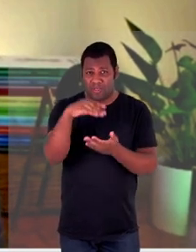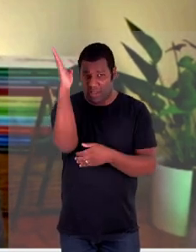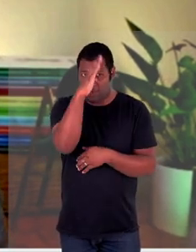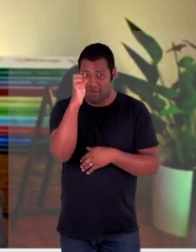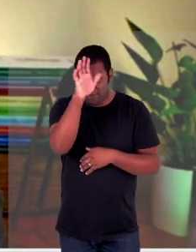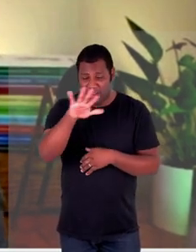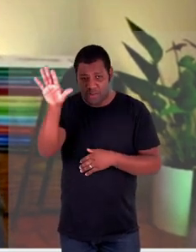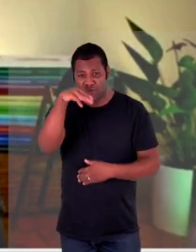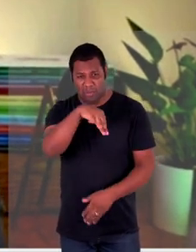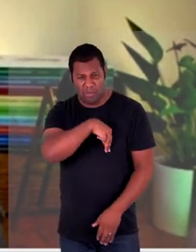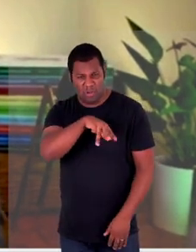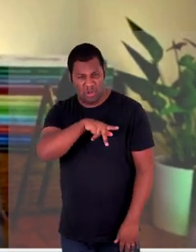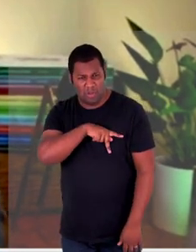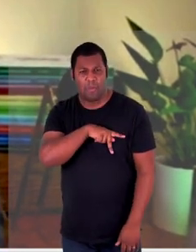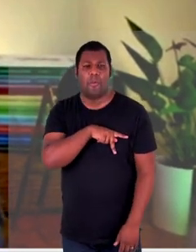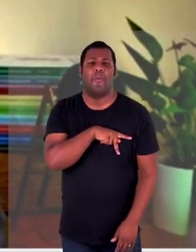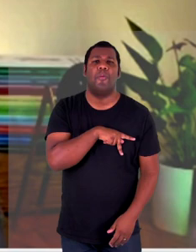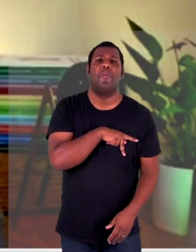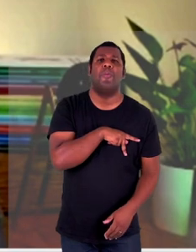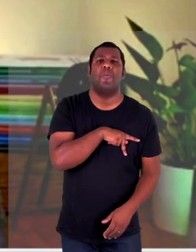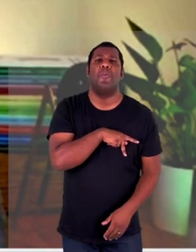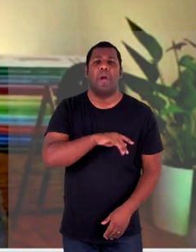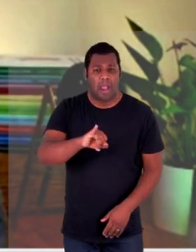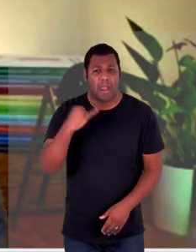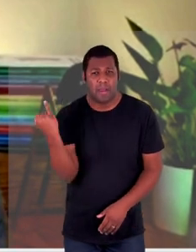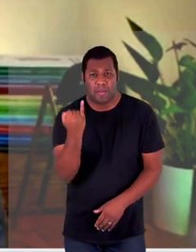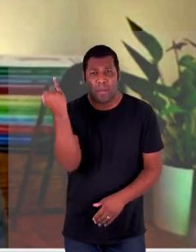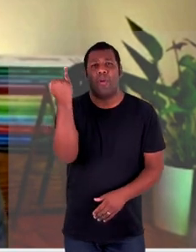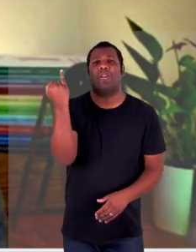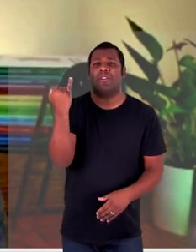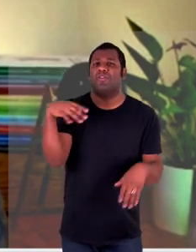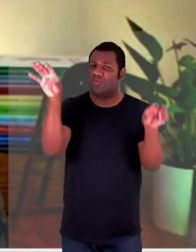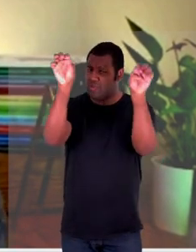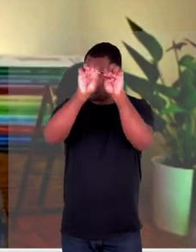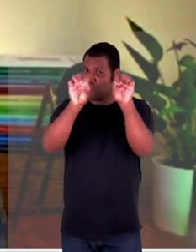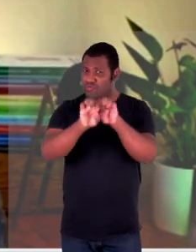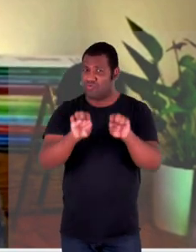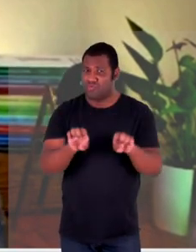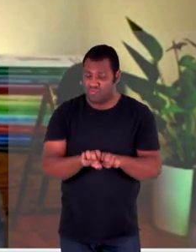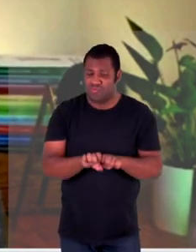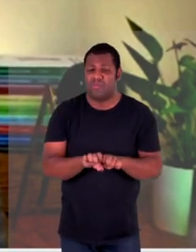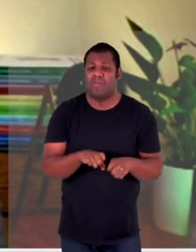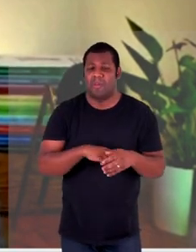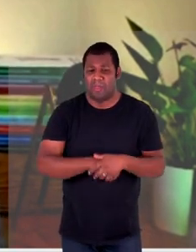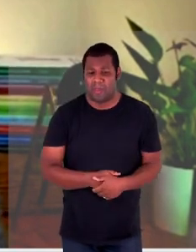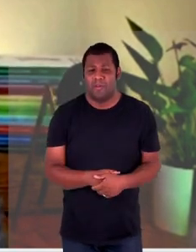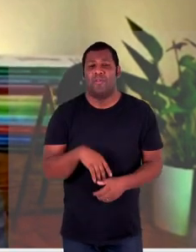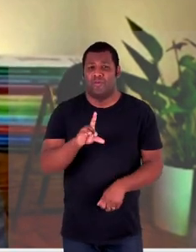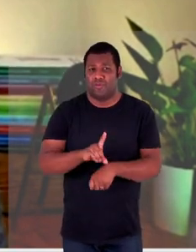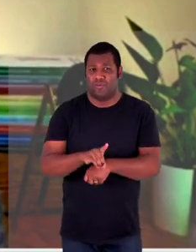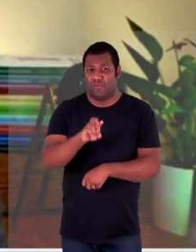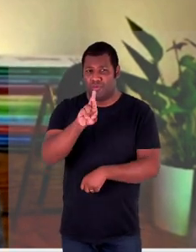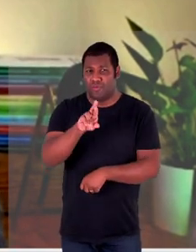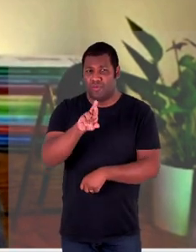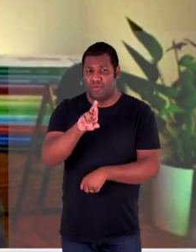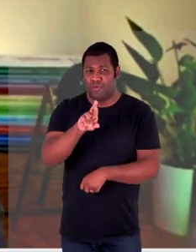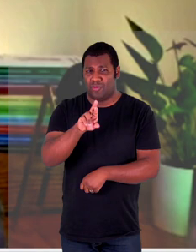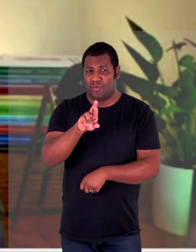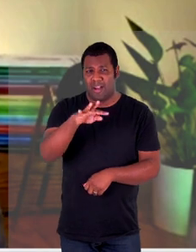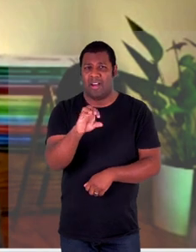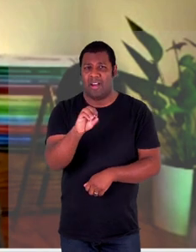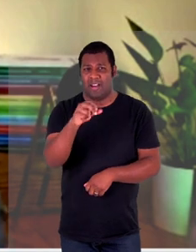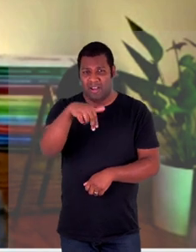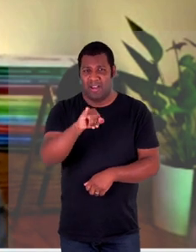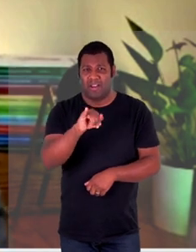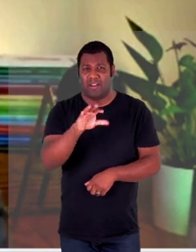Público é excepcional dentro da nossa estrutura e das nossas assimetrias. O doutor Antônio Henrique falava no